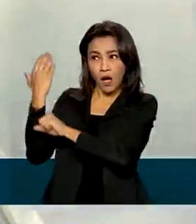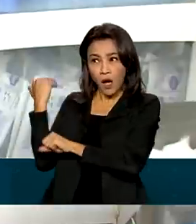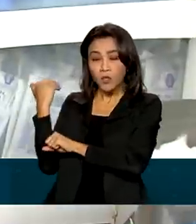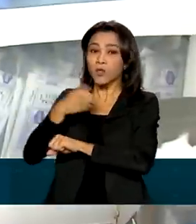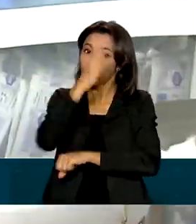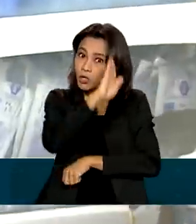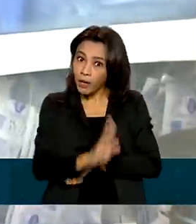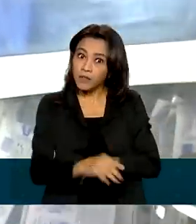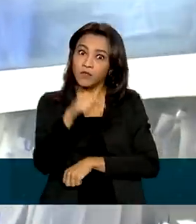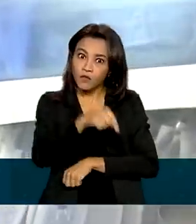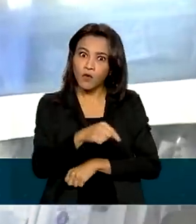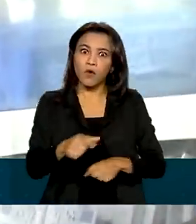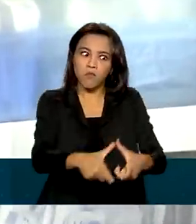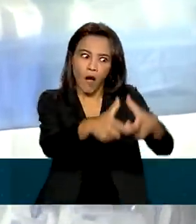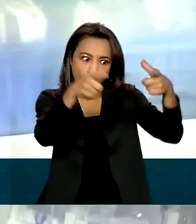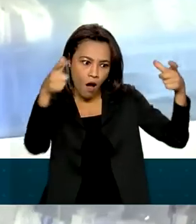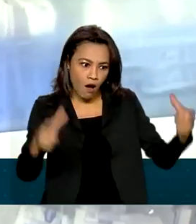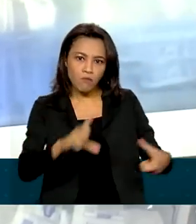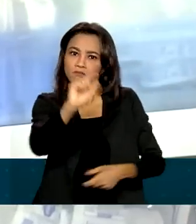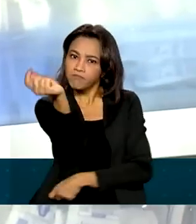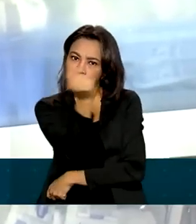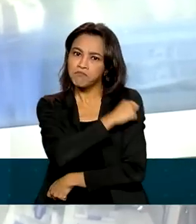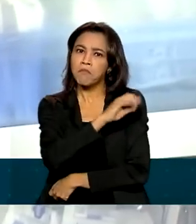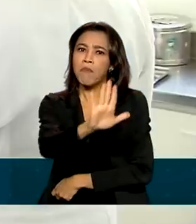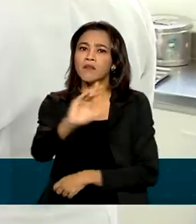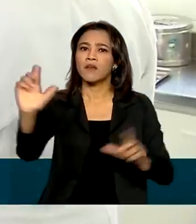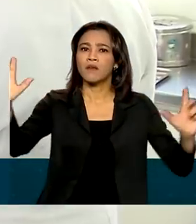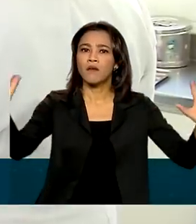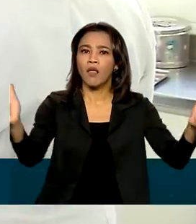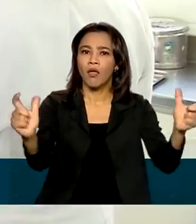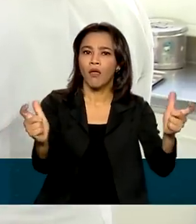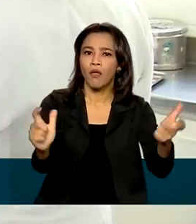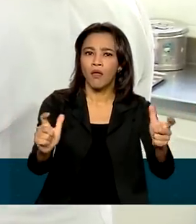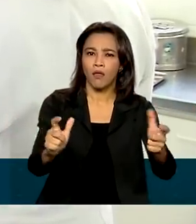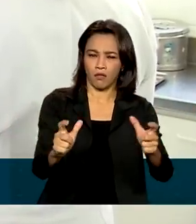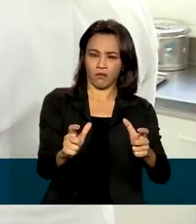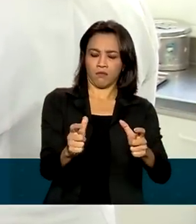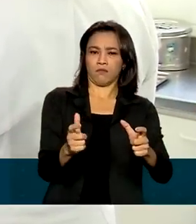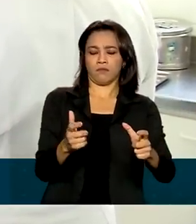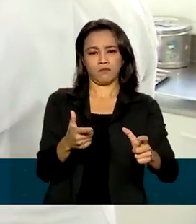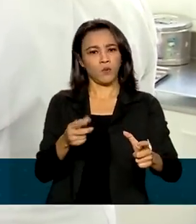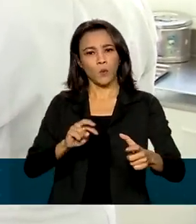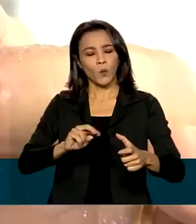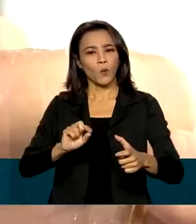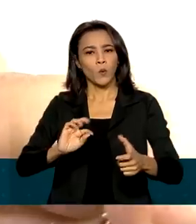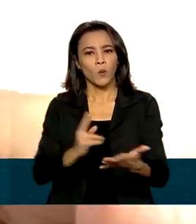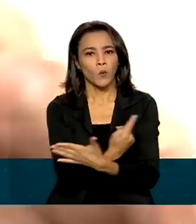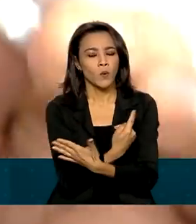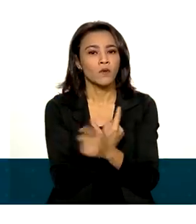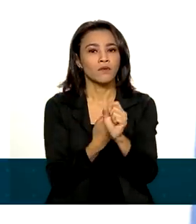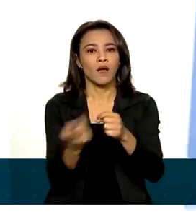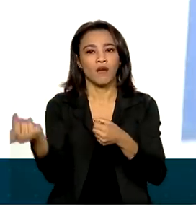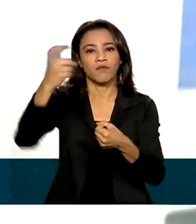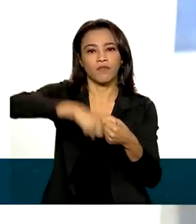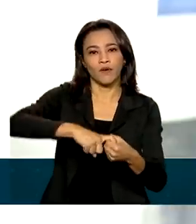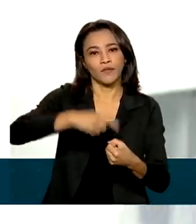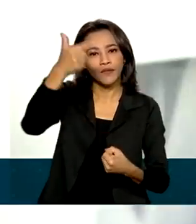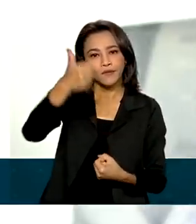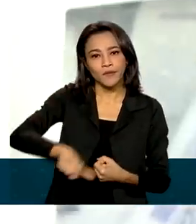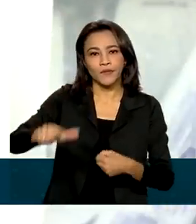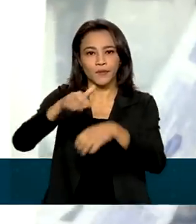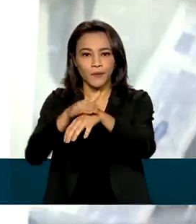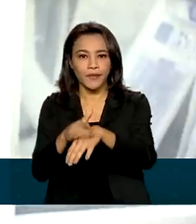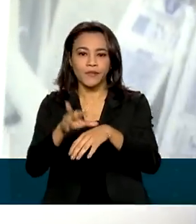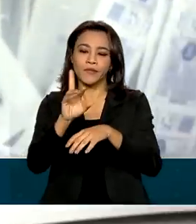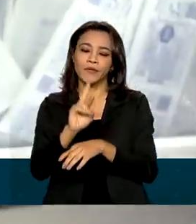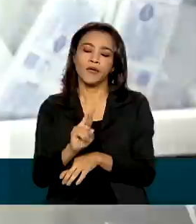alta taxa de cobertura vacinal, vem reduzindo a imunização, o que resultou, por exemplo, no retorno do sarampo,